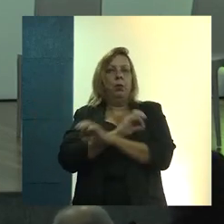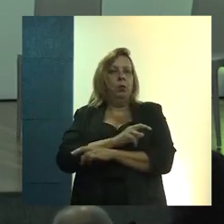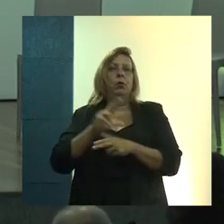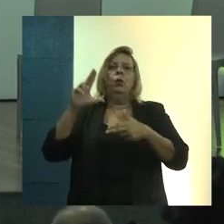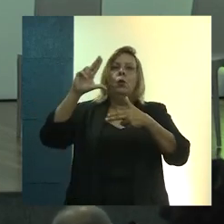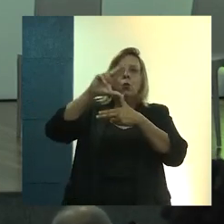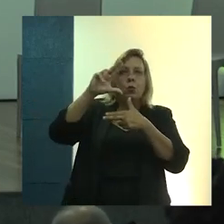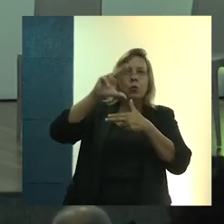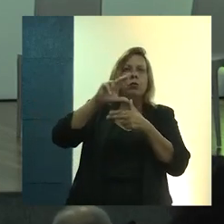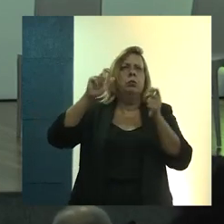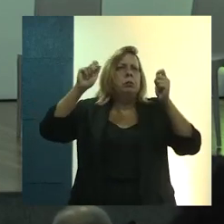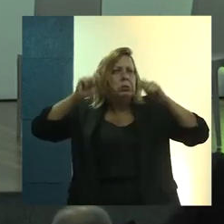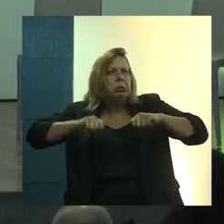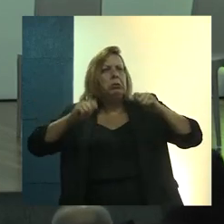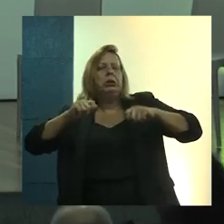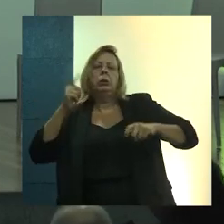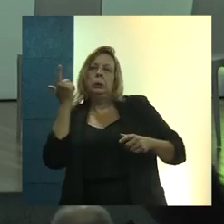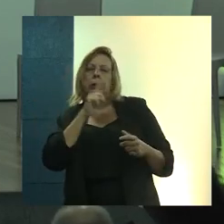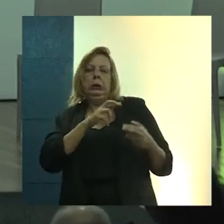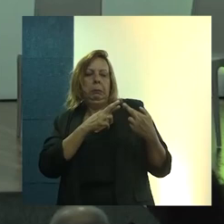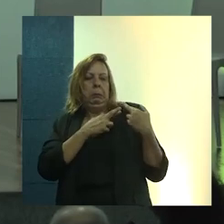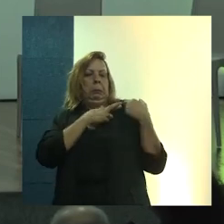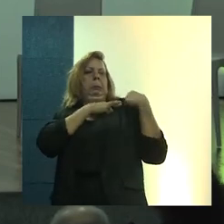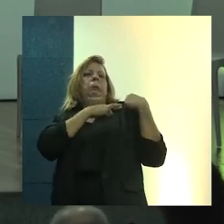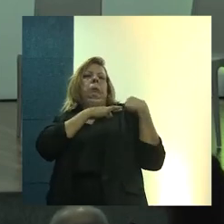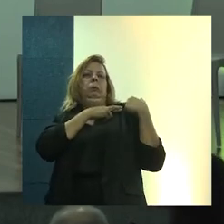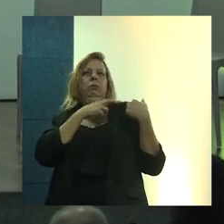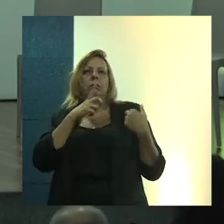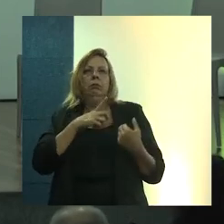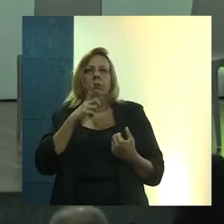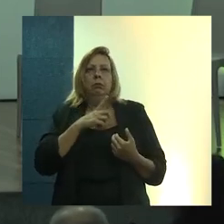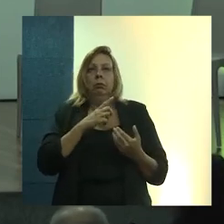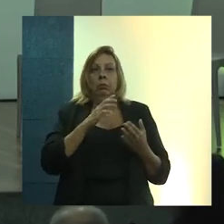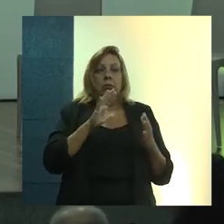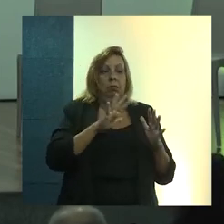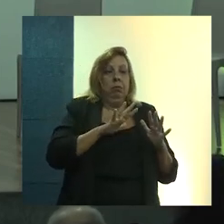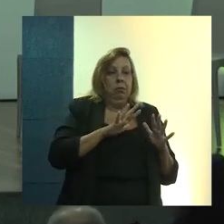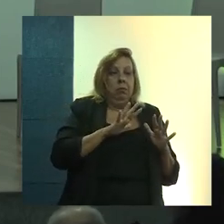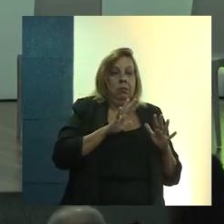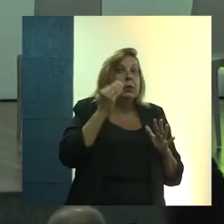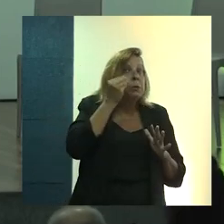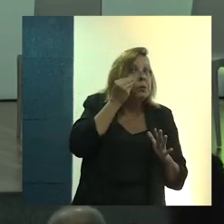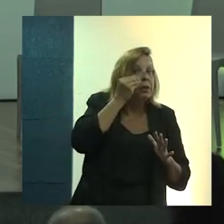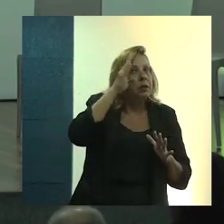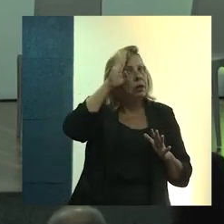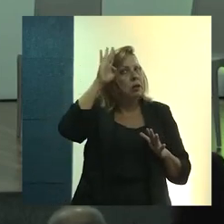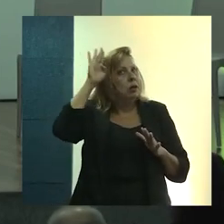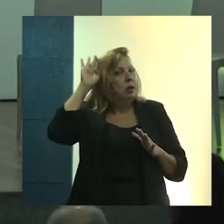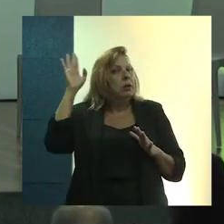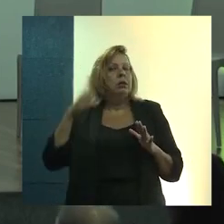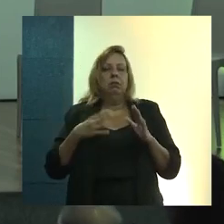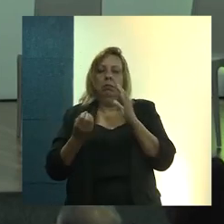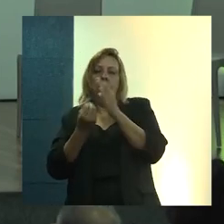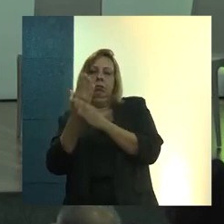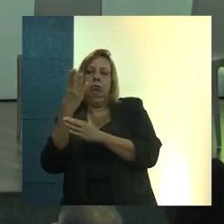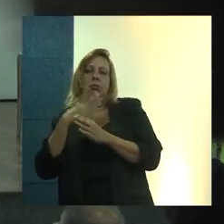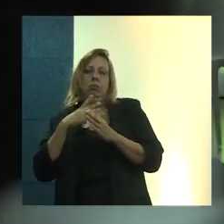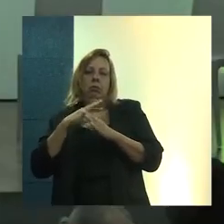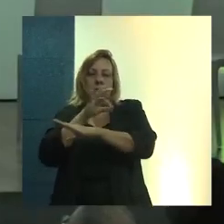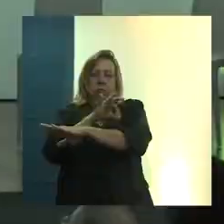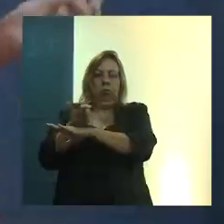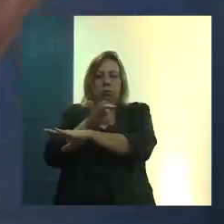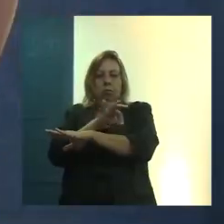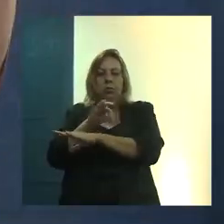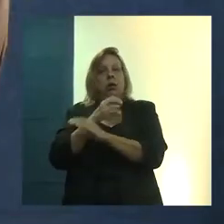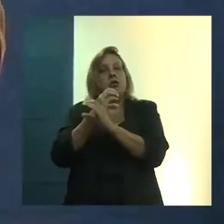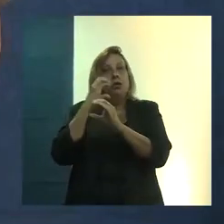podíamos arcar sozinhos com a responsabilidade, num formato mais acadêmico, instauramos a residência de arquitetura,